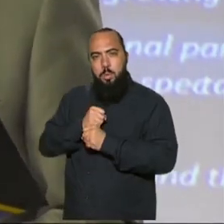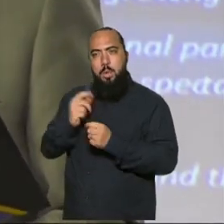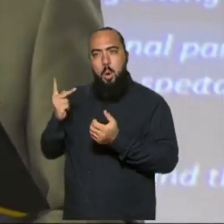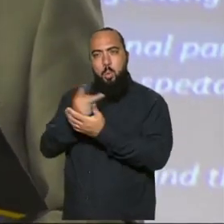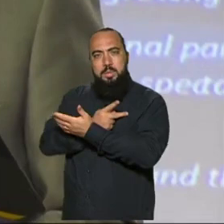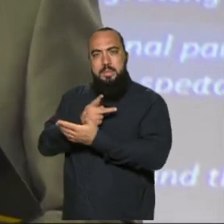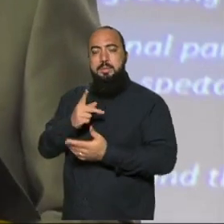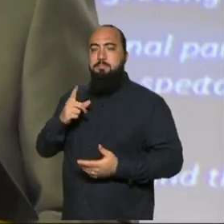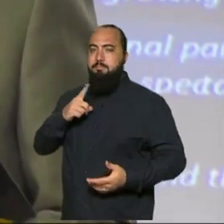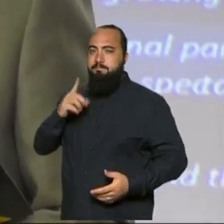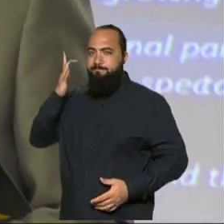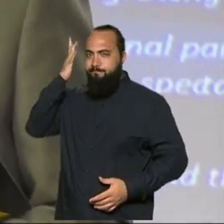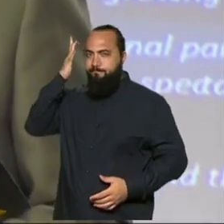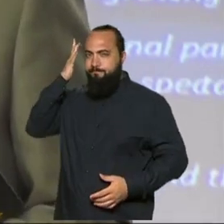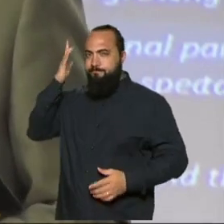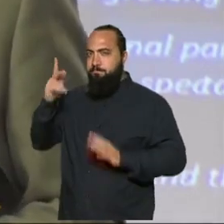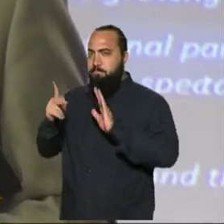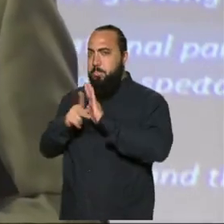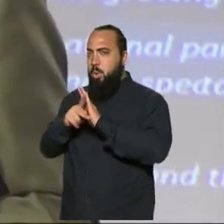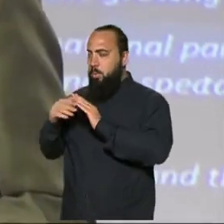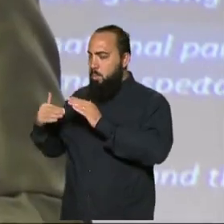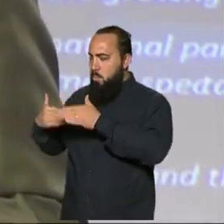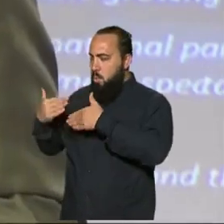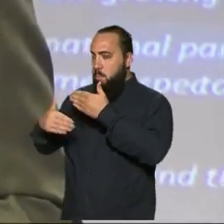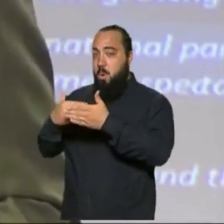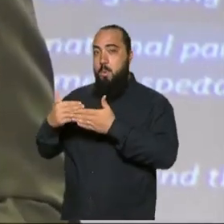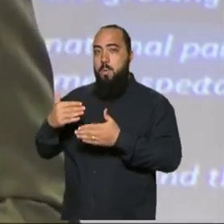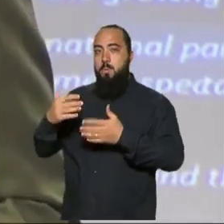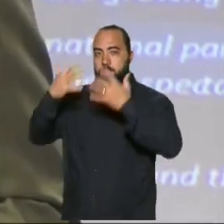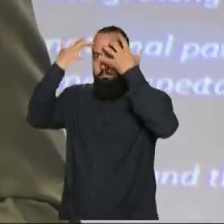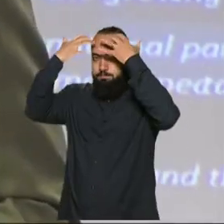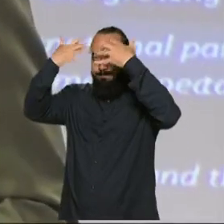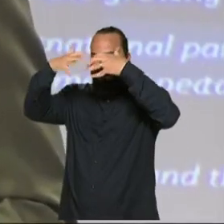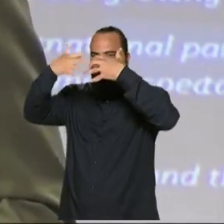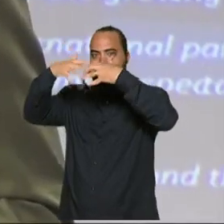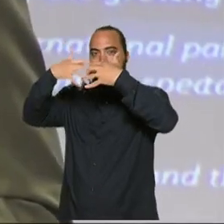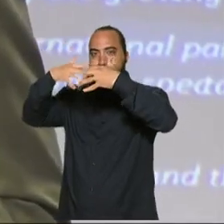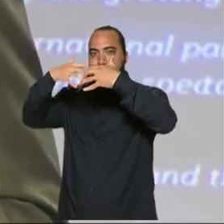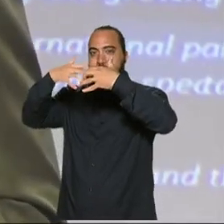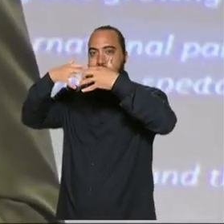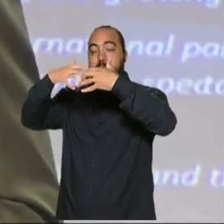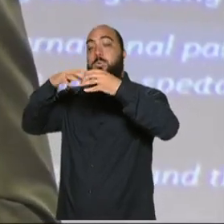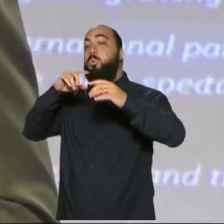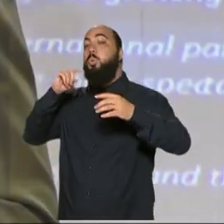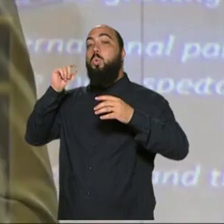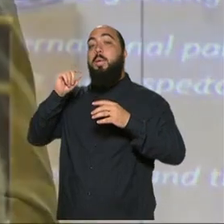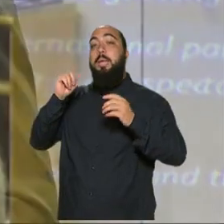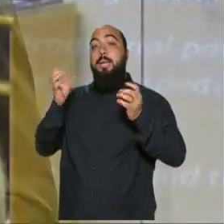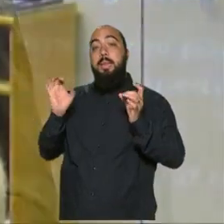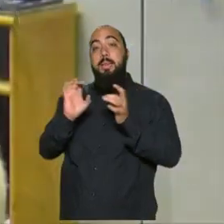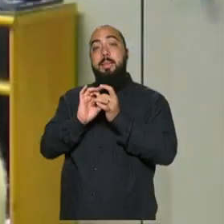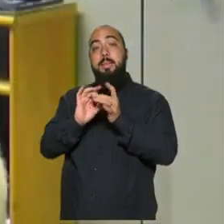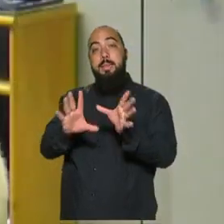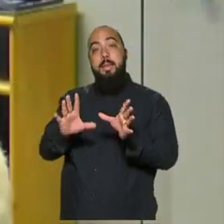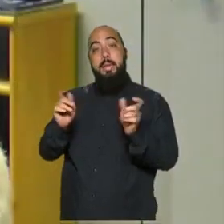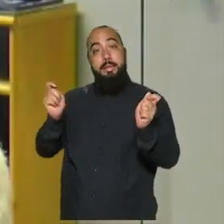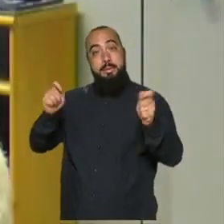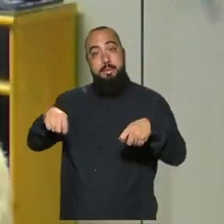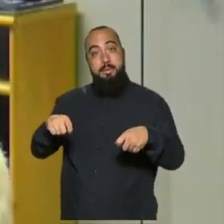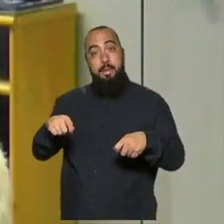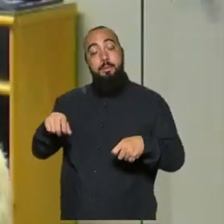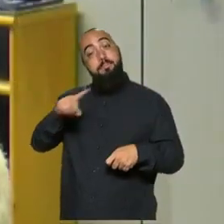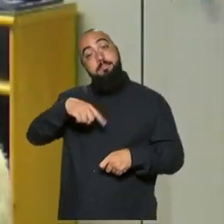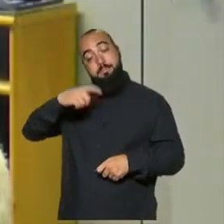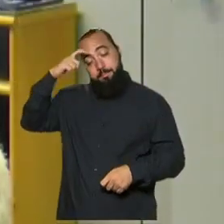a maturação da parte neurofisiológica do cérebro, o que nos permite já dizer quem